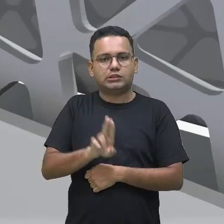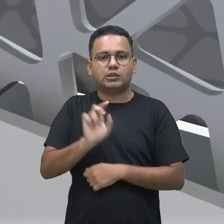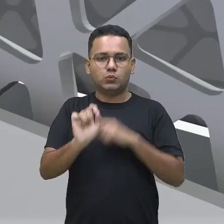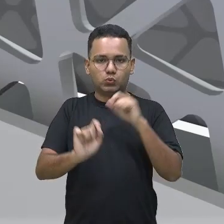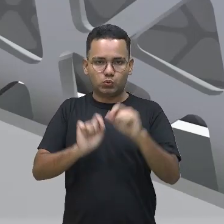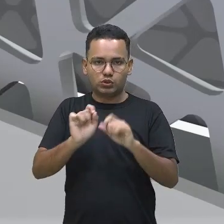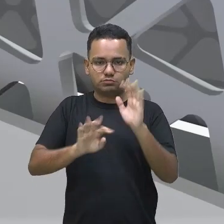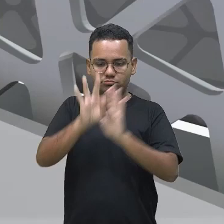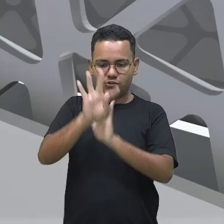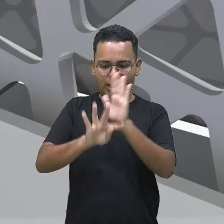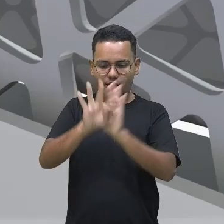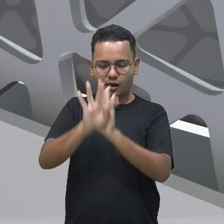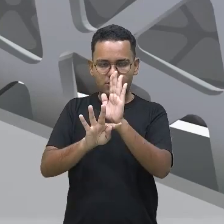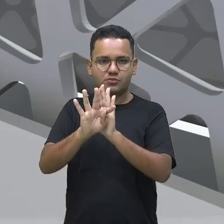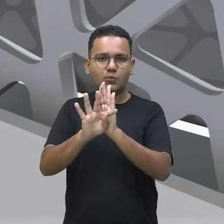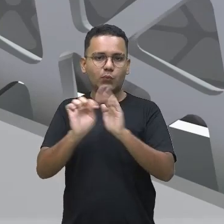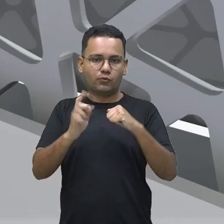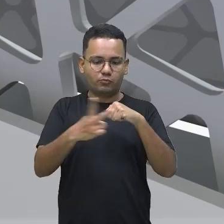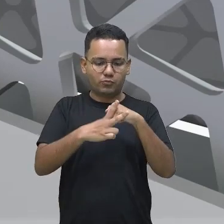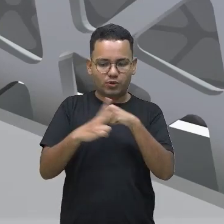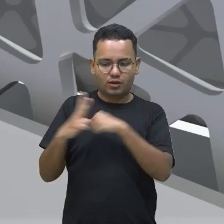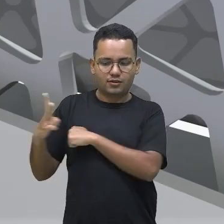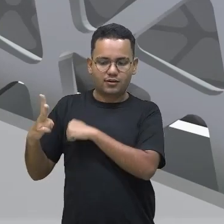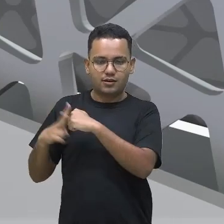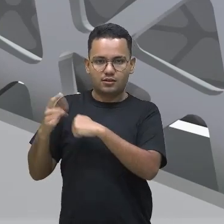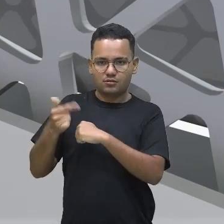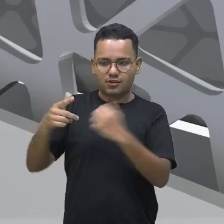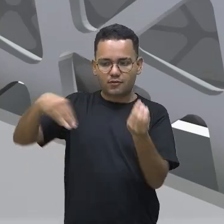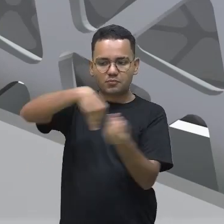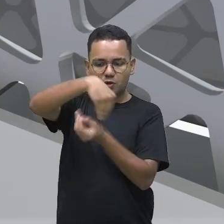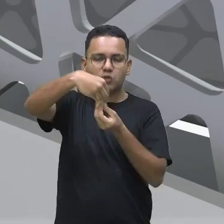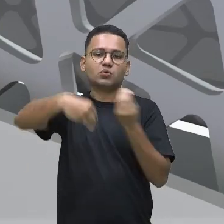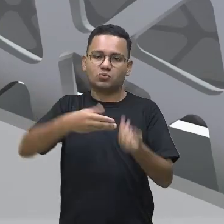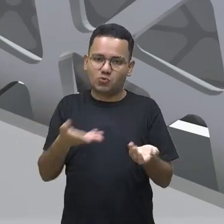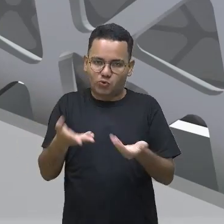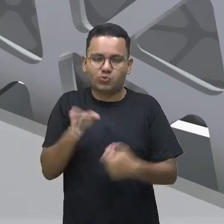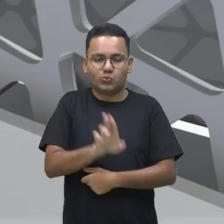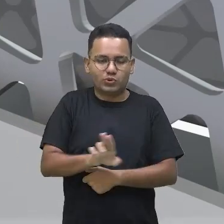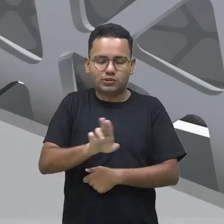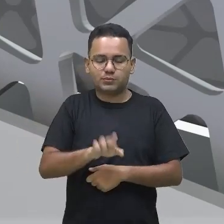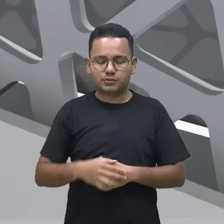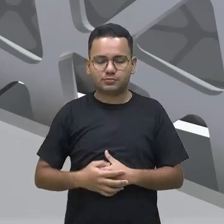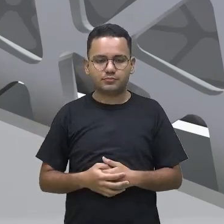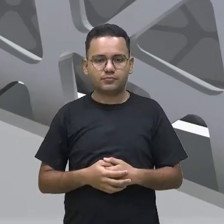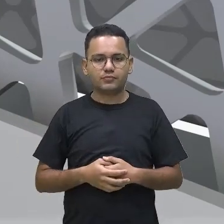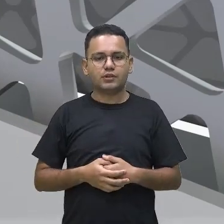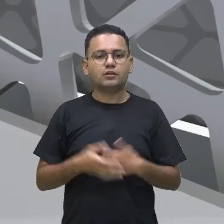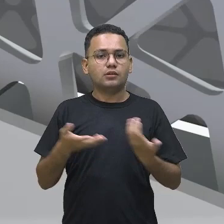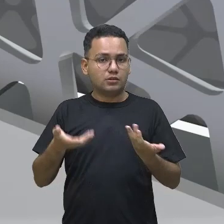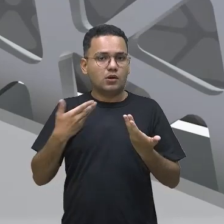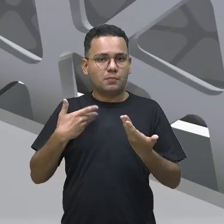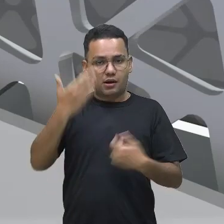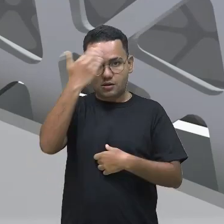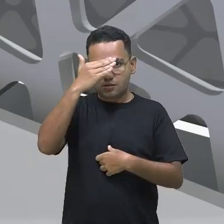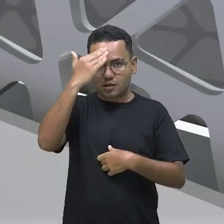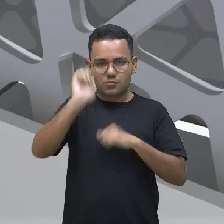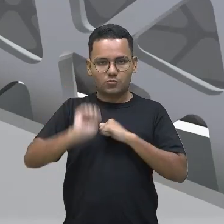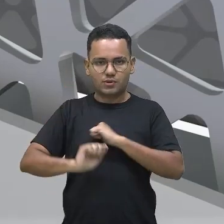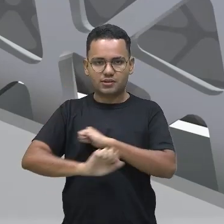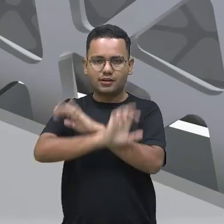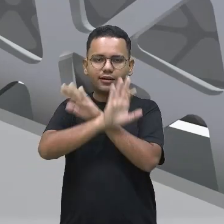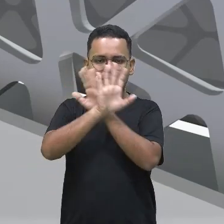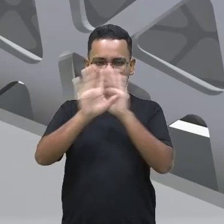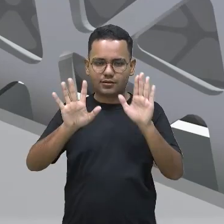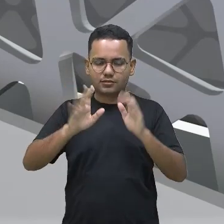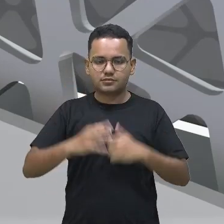multimodais, né? A gente utiliza muitas imagens pra complementar o nosso pensamento, tá? Então,